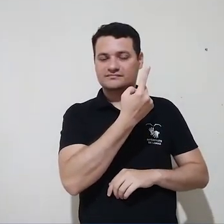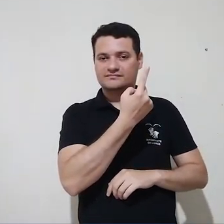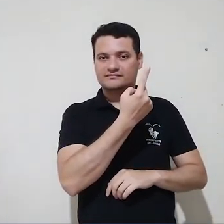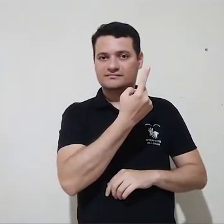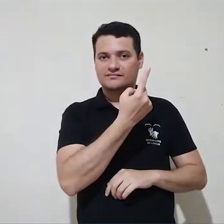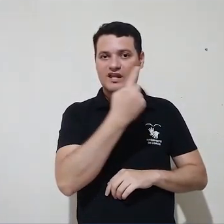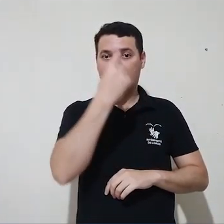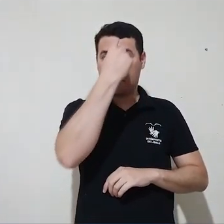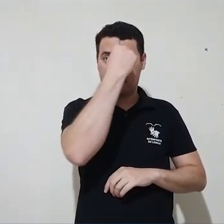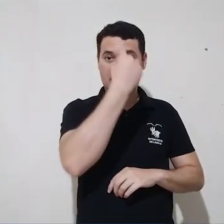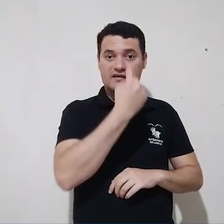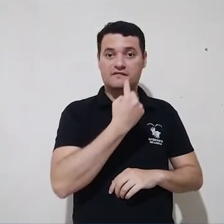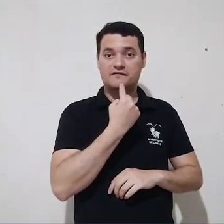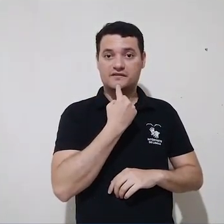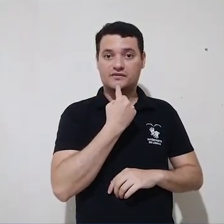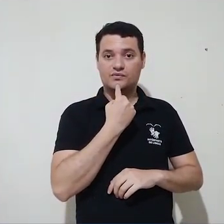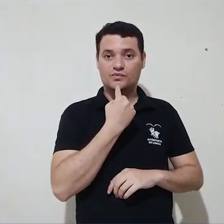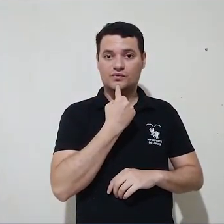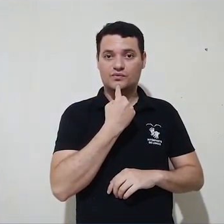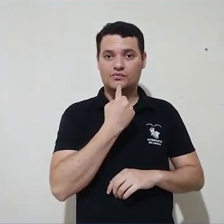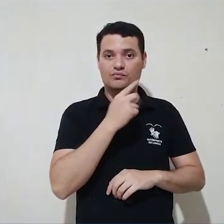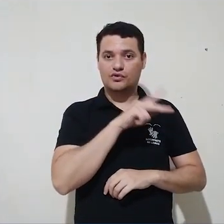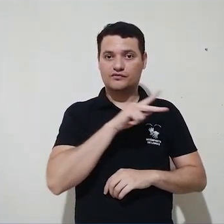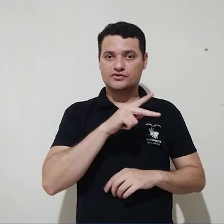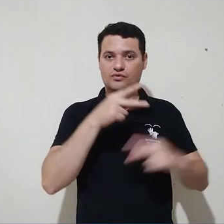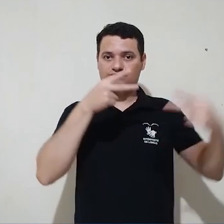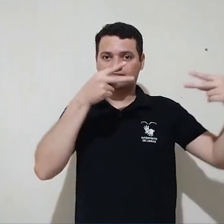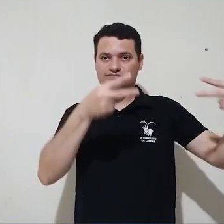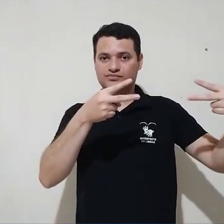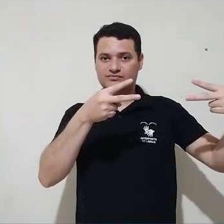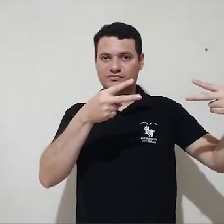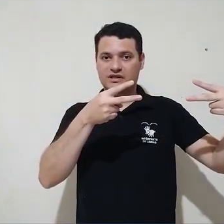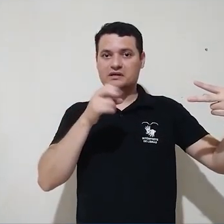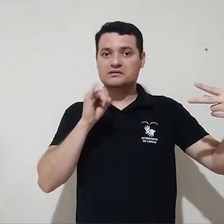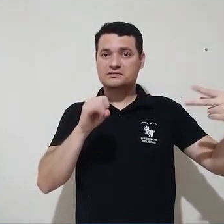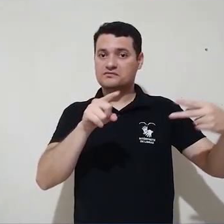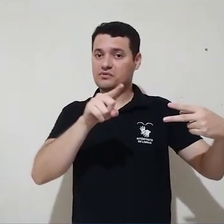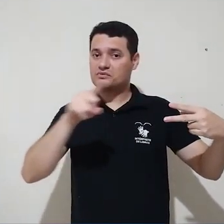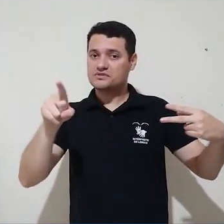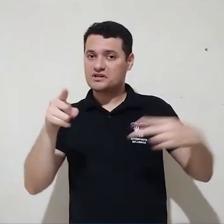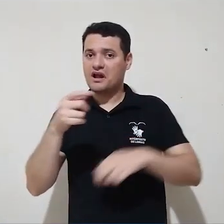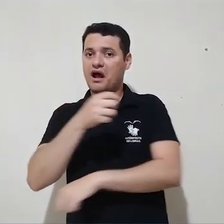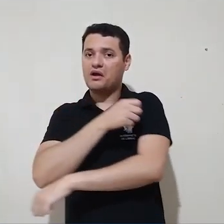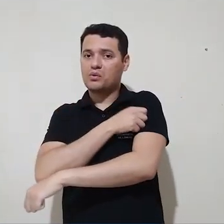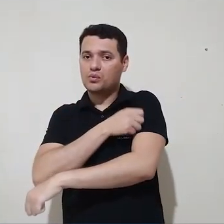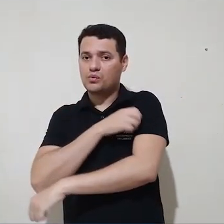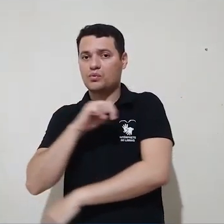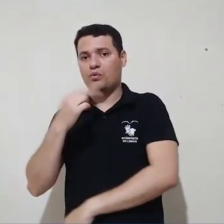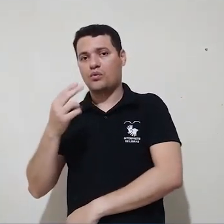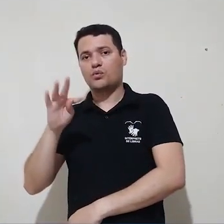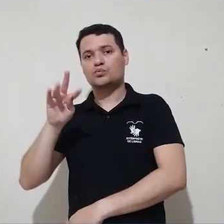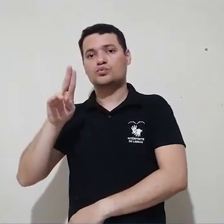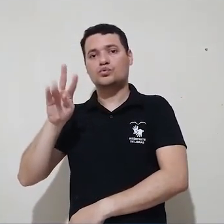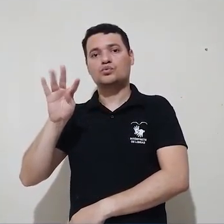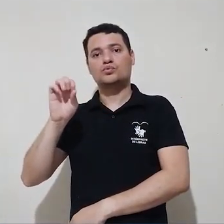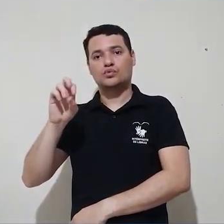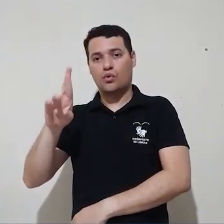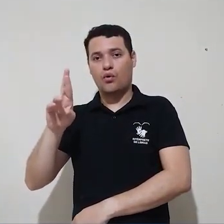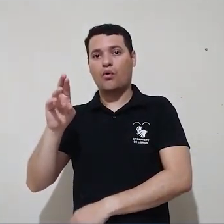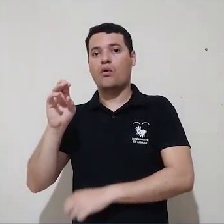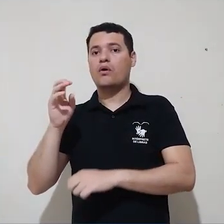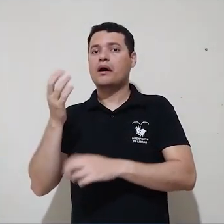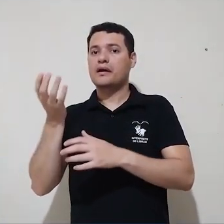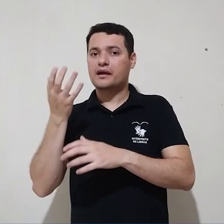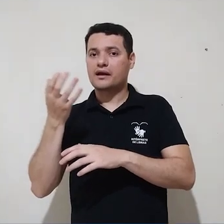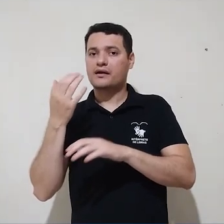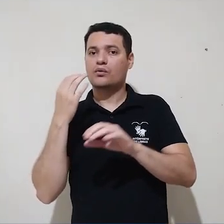o link para o perfil do professor. Se o aluno ou tutor desejar, ele pode entrar em contato com